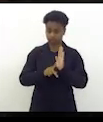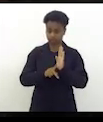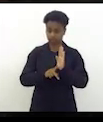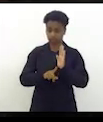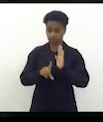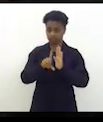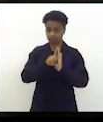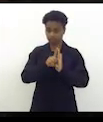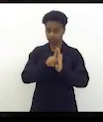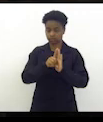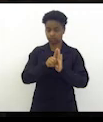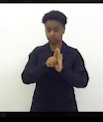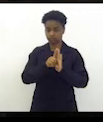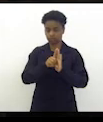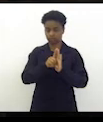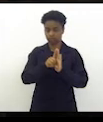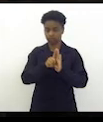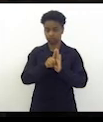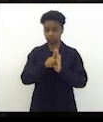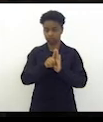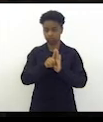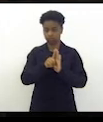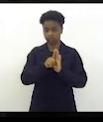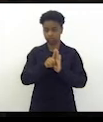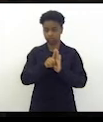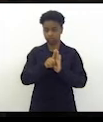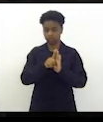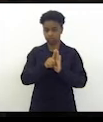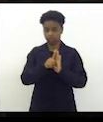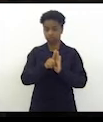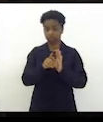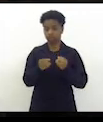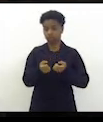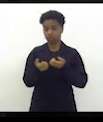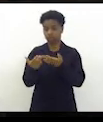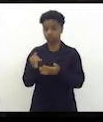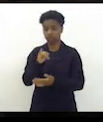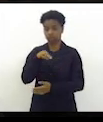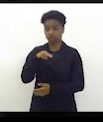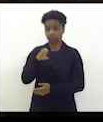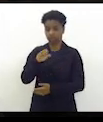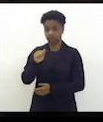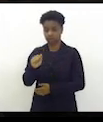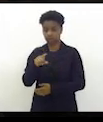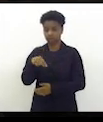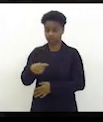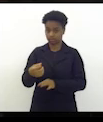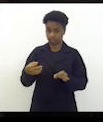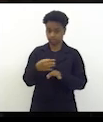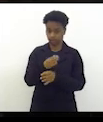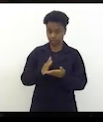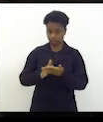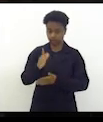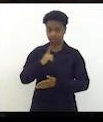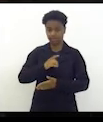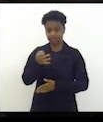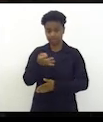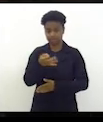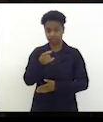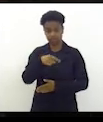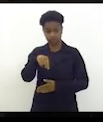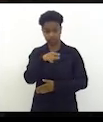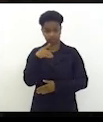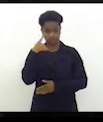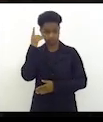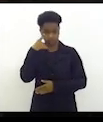lei onde dá ao INEA após ser aprovado e tenho certeza que todos os novos deputados vai